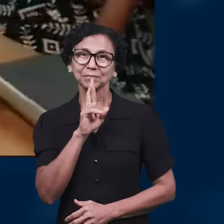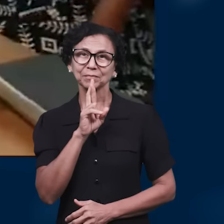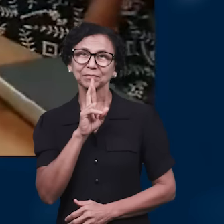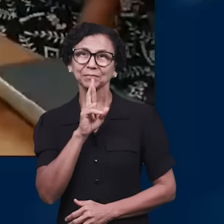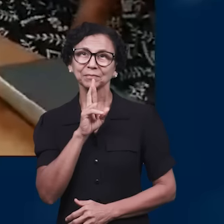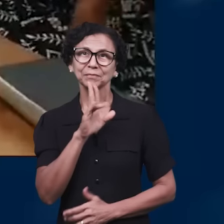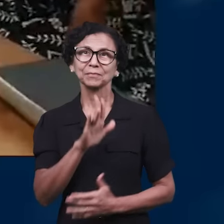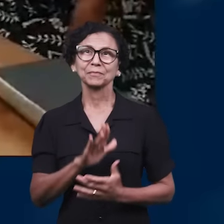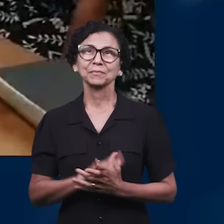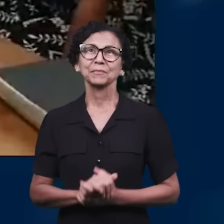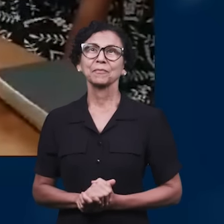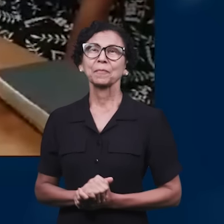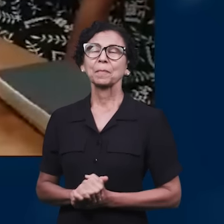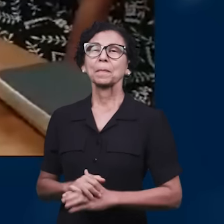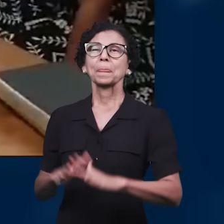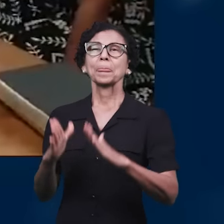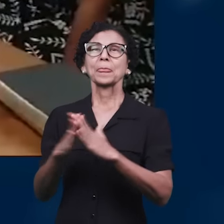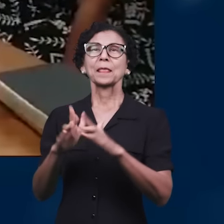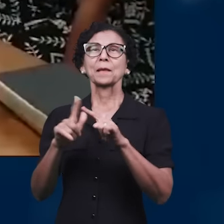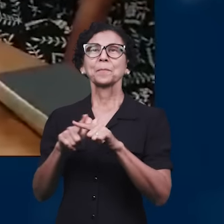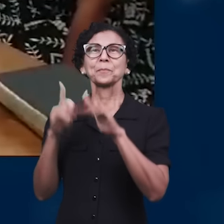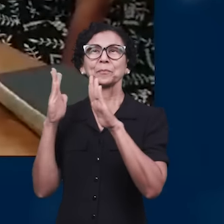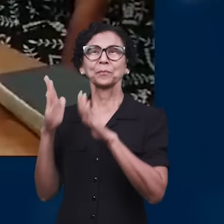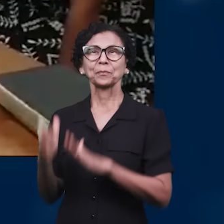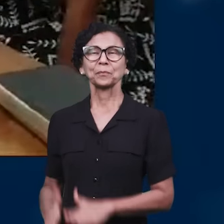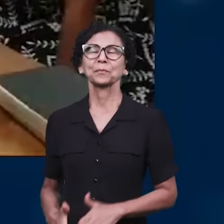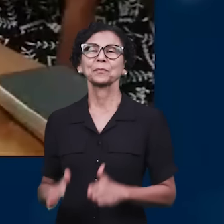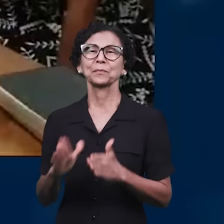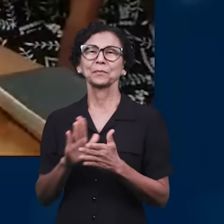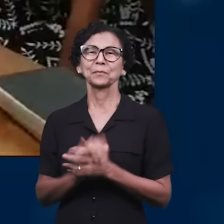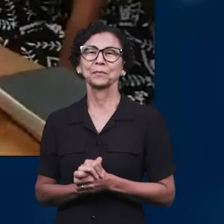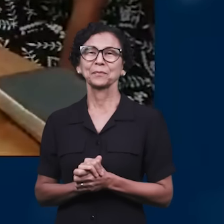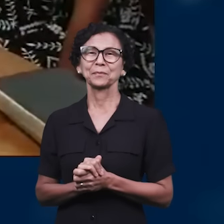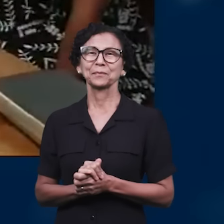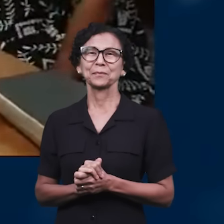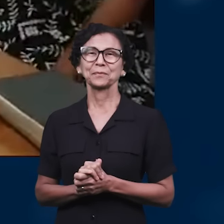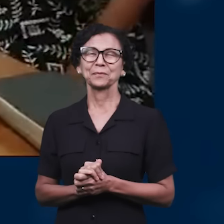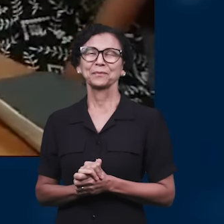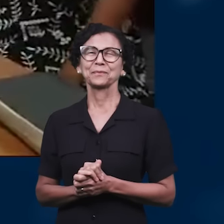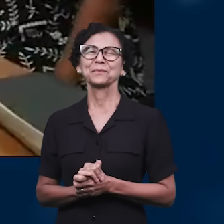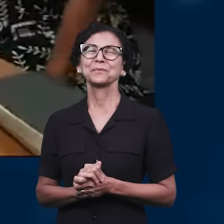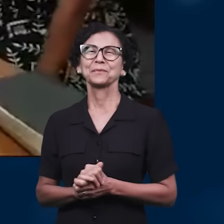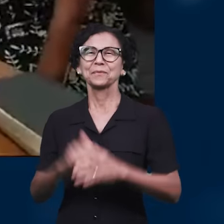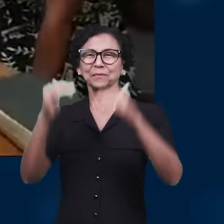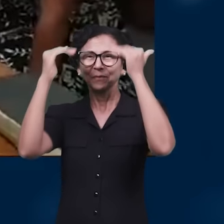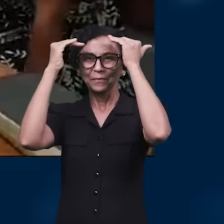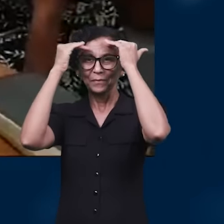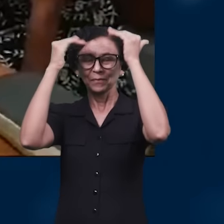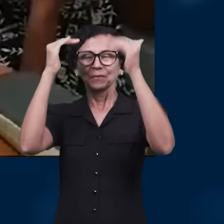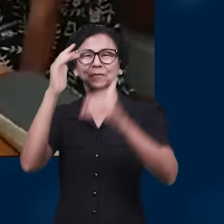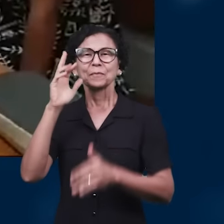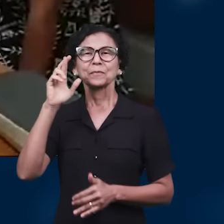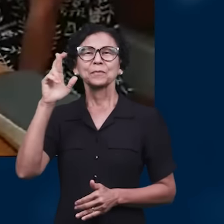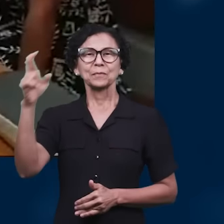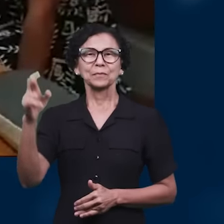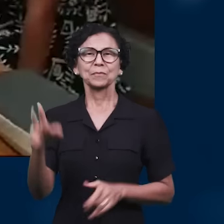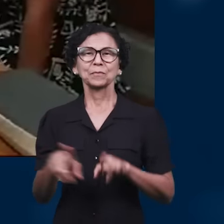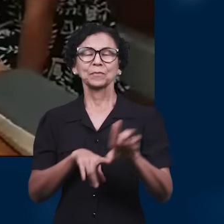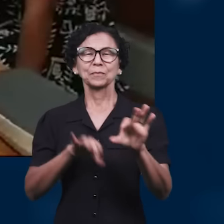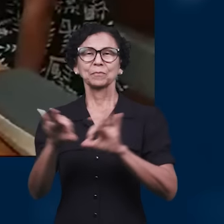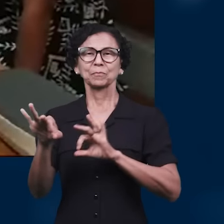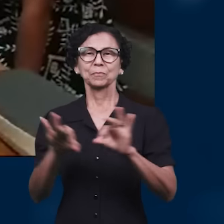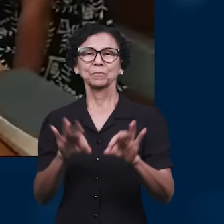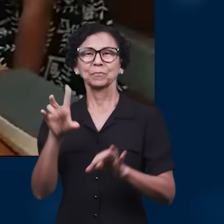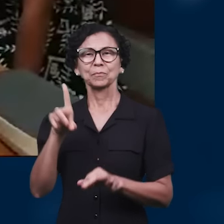A Igreja fiel ouve a voz do Senhor, e deve ser preparado para